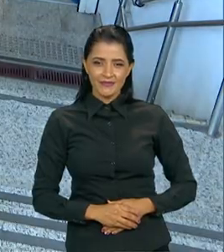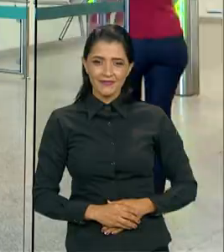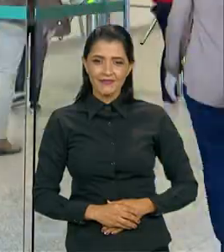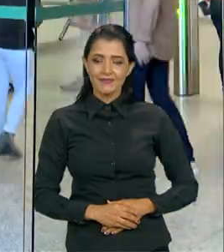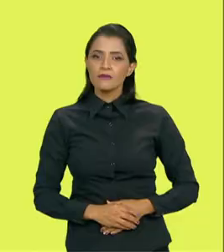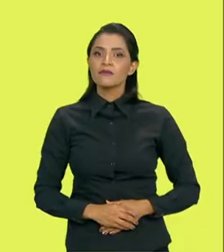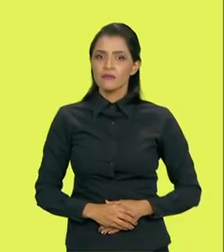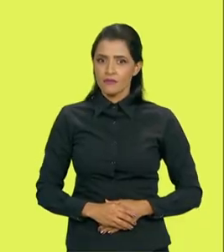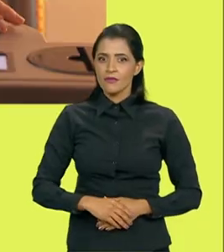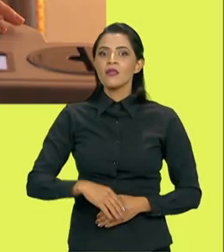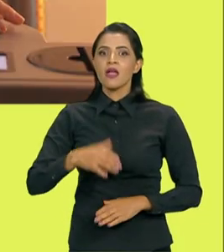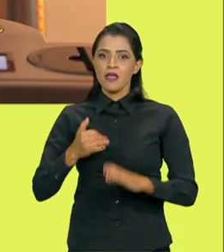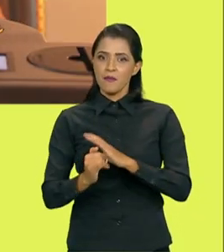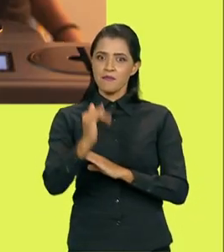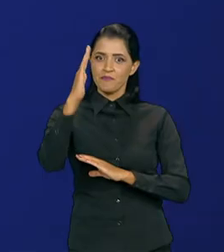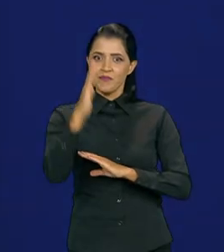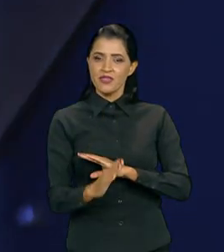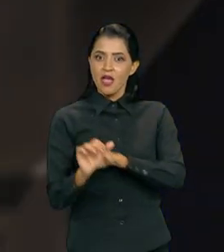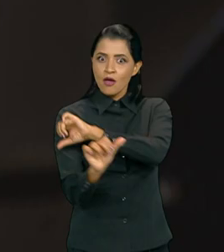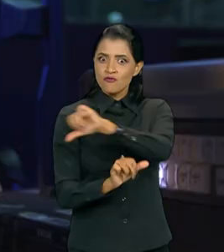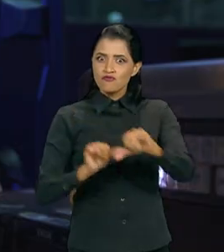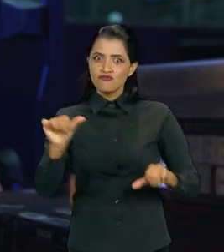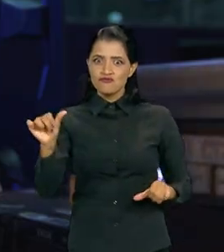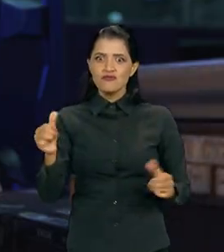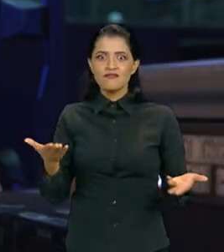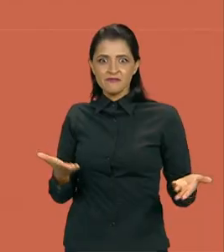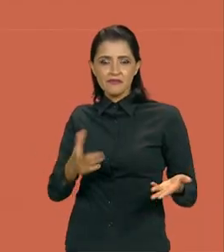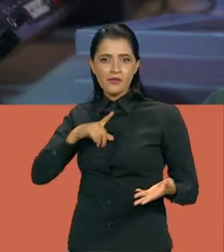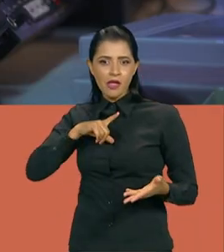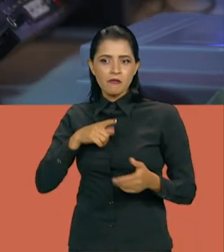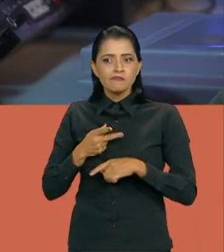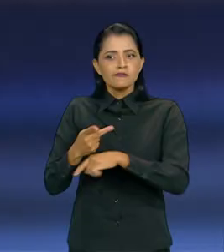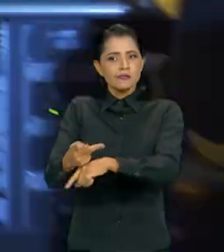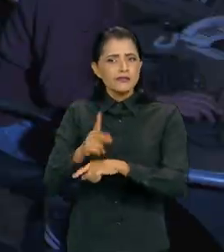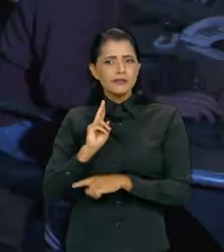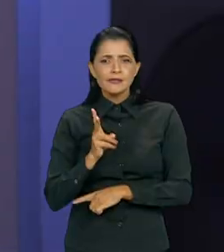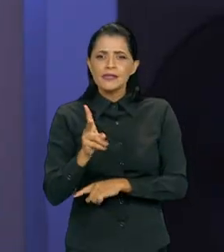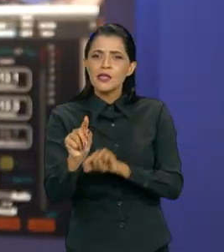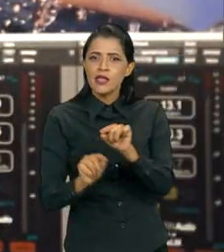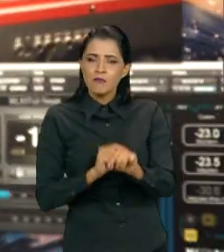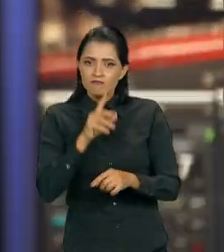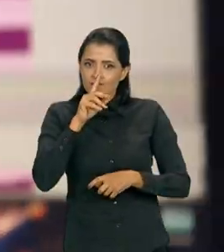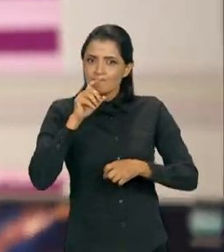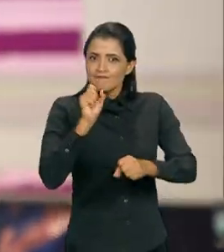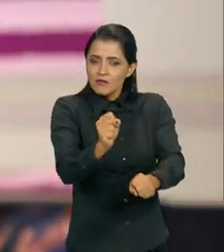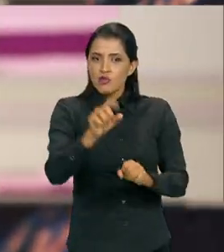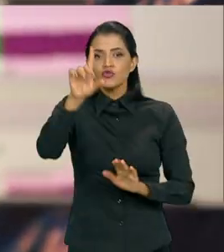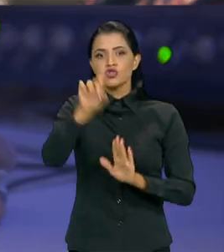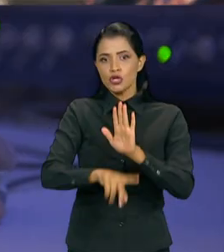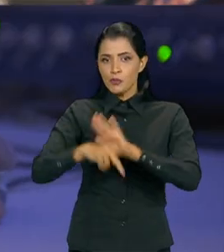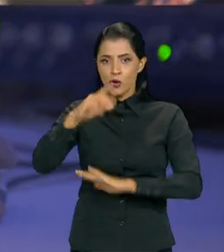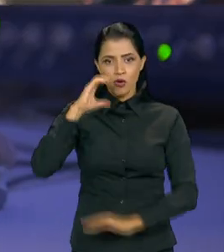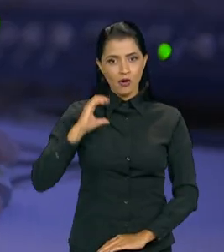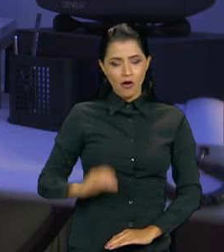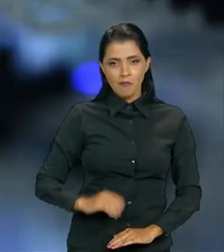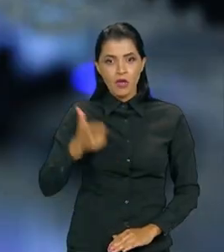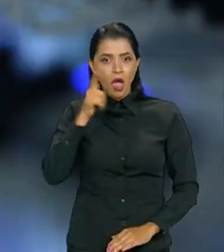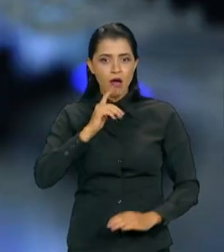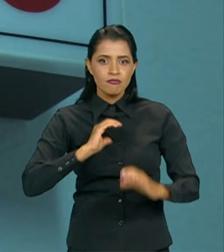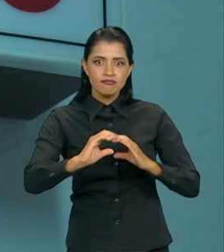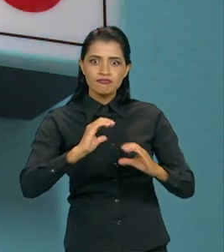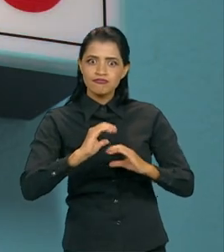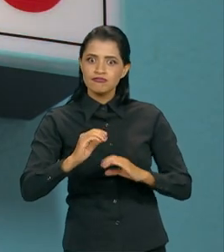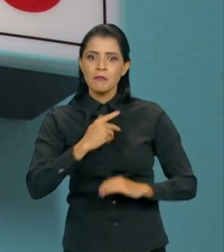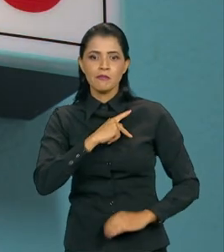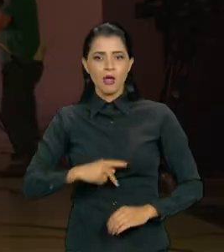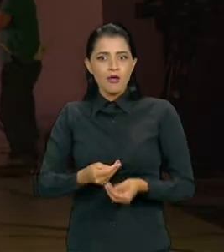A EBC está mudando. Buscamos continuamente fortalecer o direito dos cidadãos à comunicação